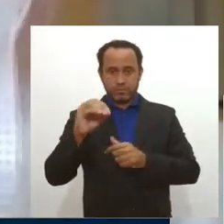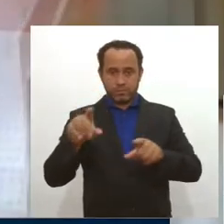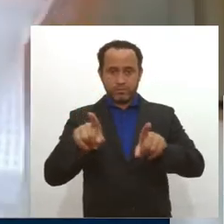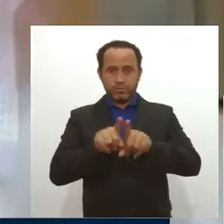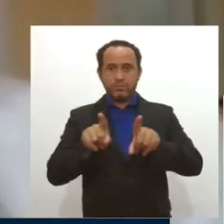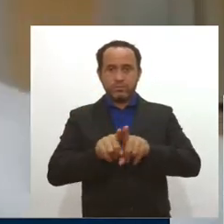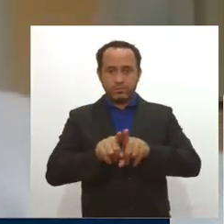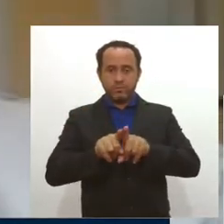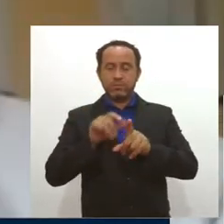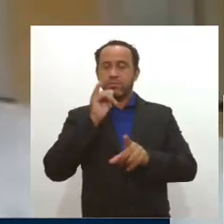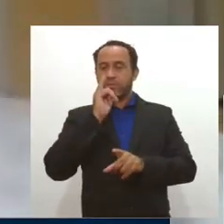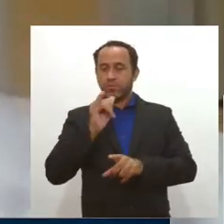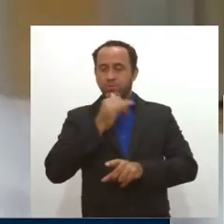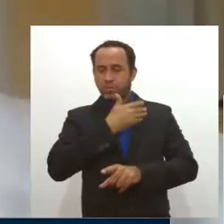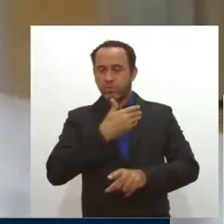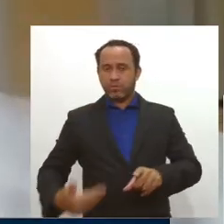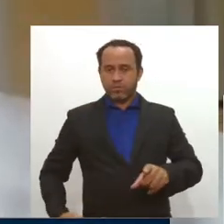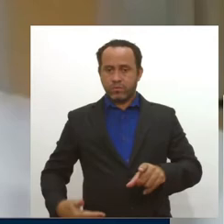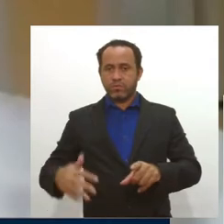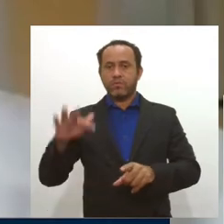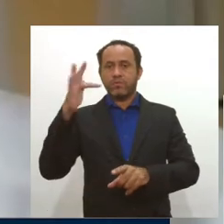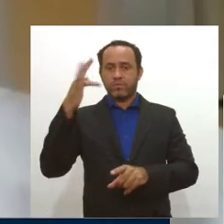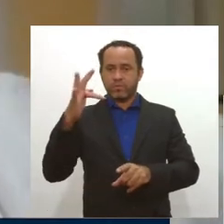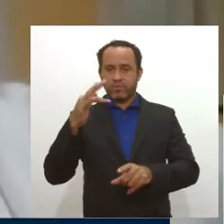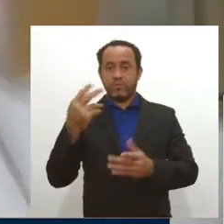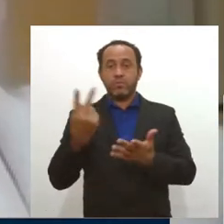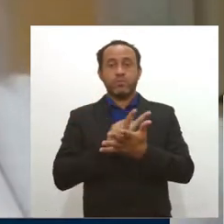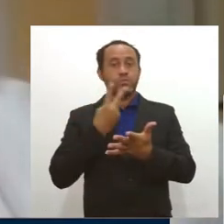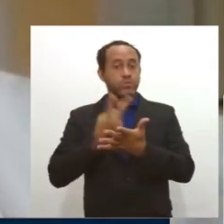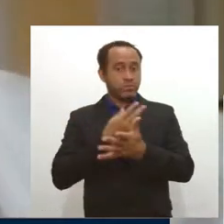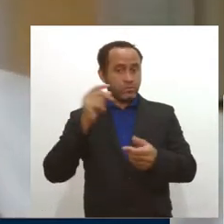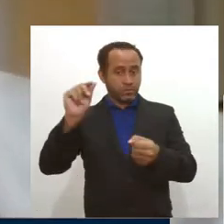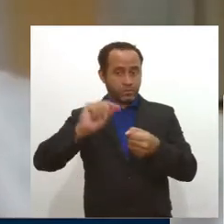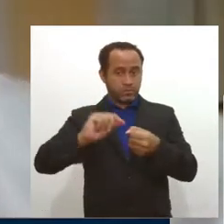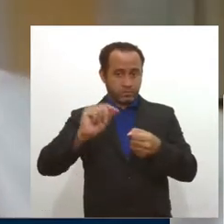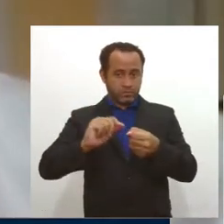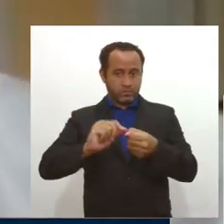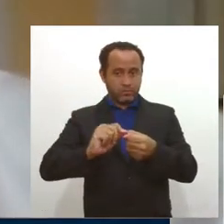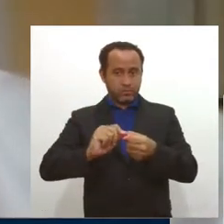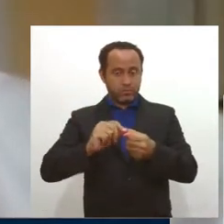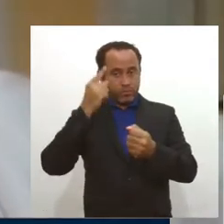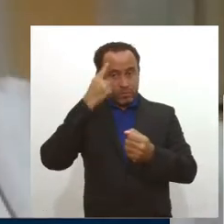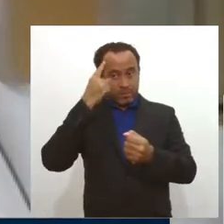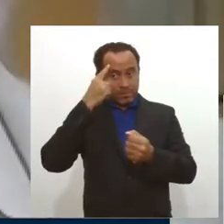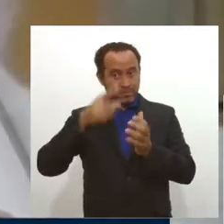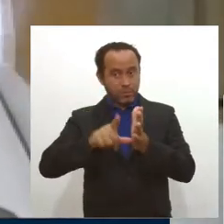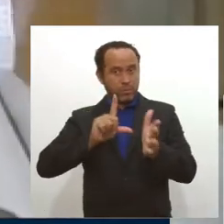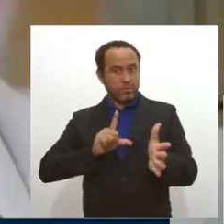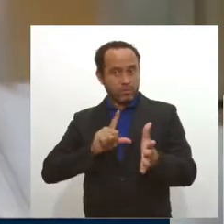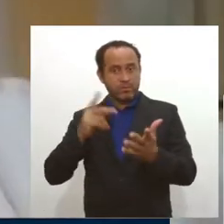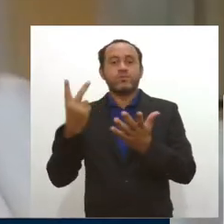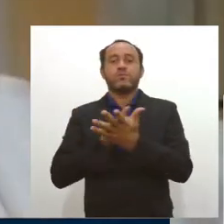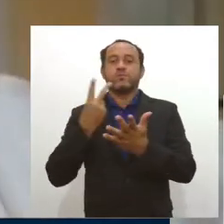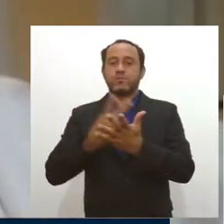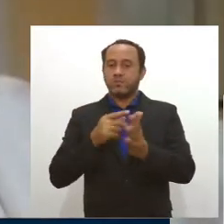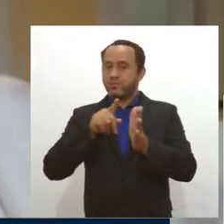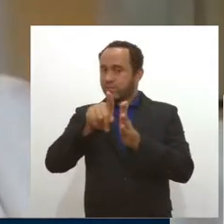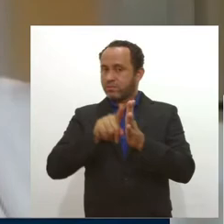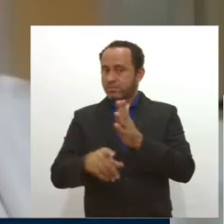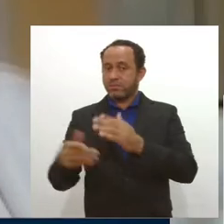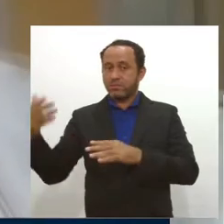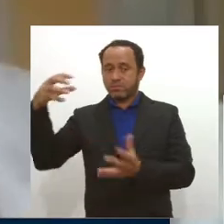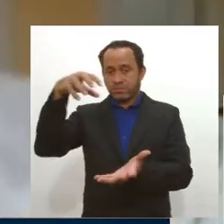Citando o governo federal, o deputado afirmou que os erros cometidos foram premeditados e que são esses erros que a CPI da Covid-19